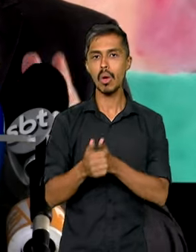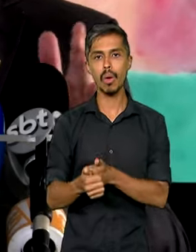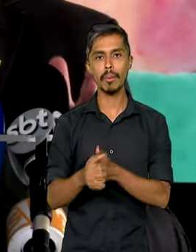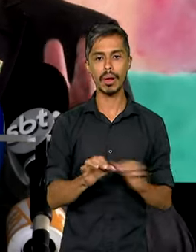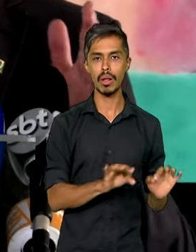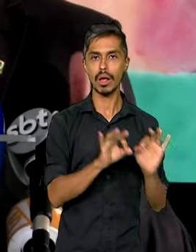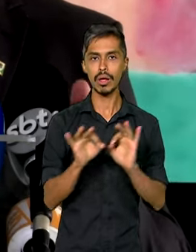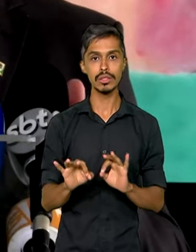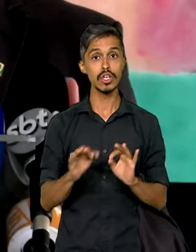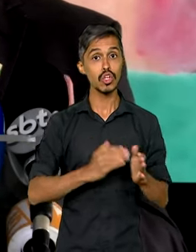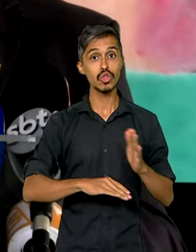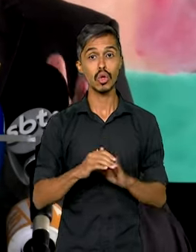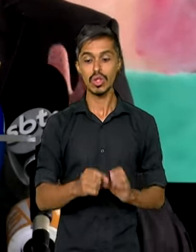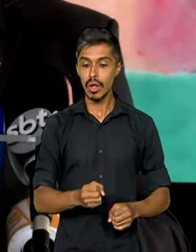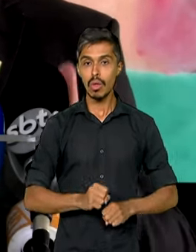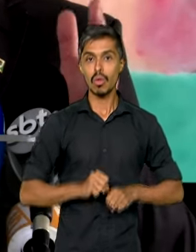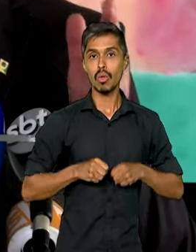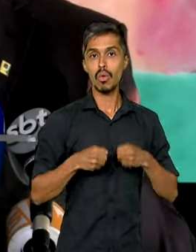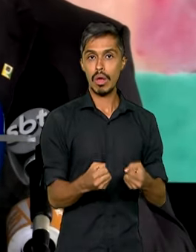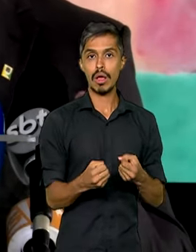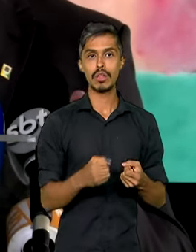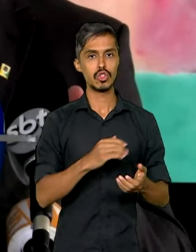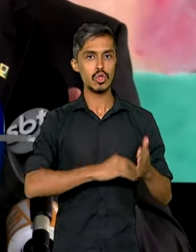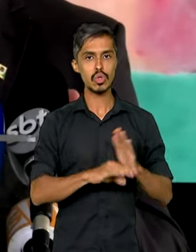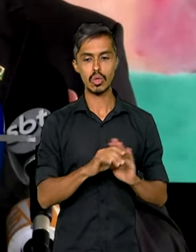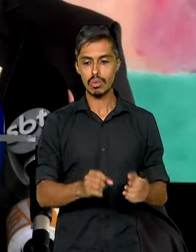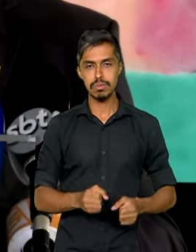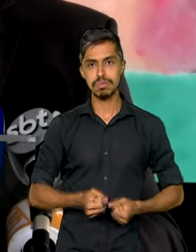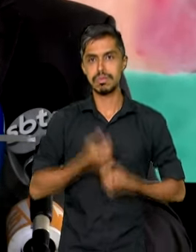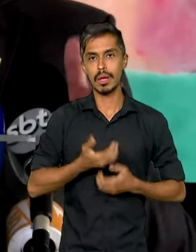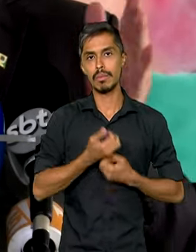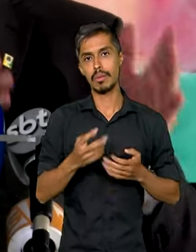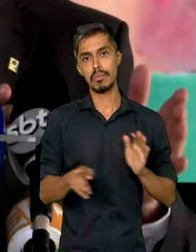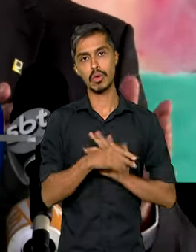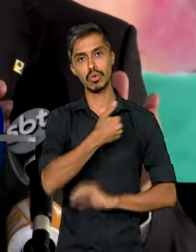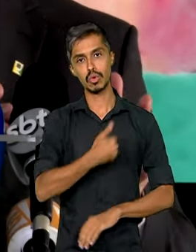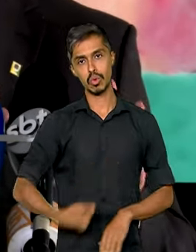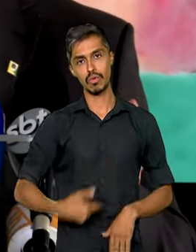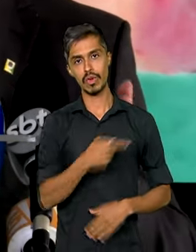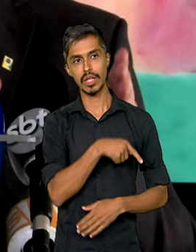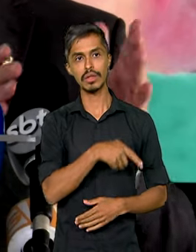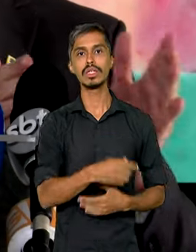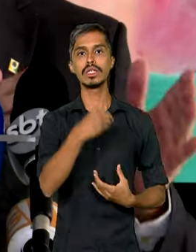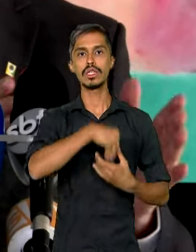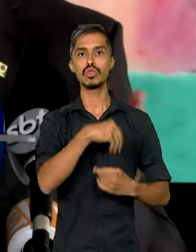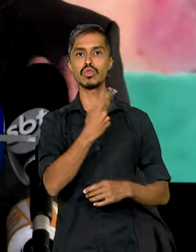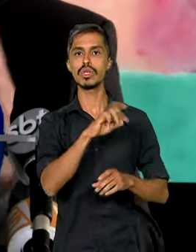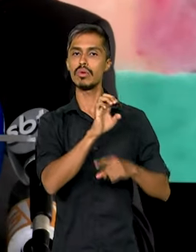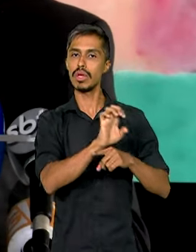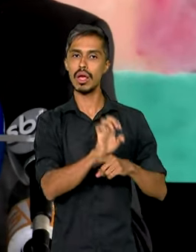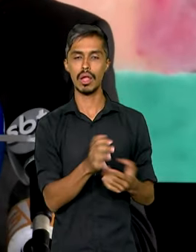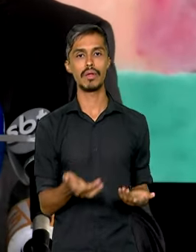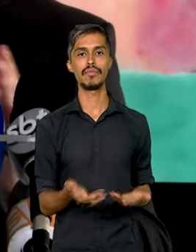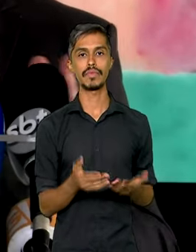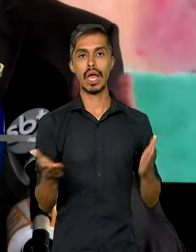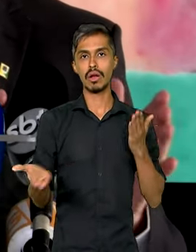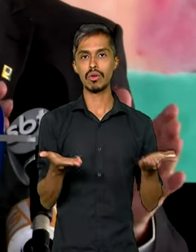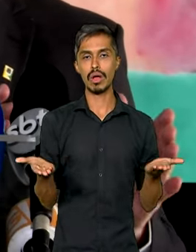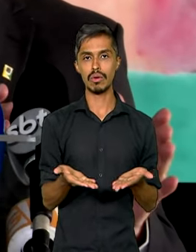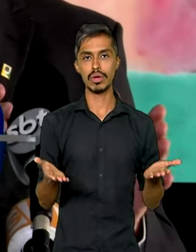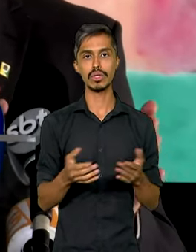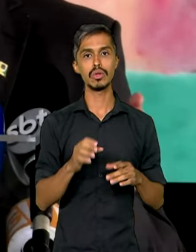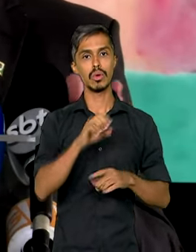todas as ações, todas as entregas do governo no seu estado. Agora, durante esse mês de